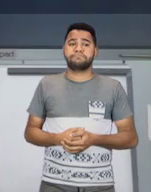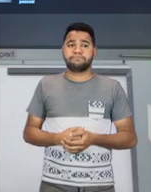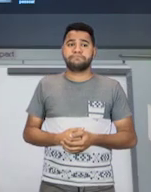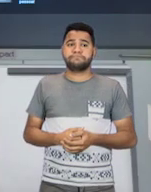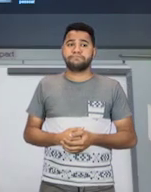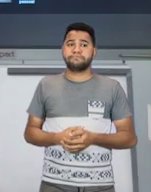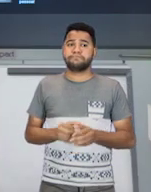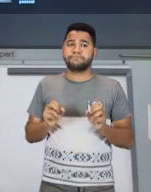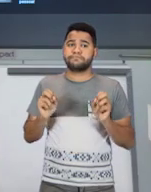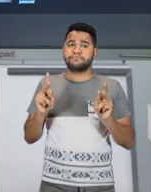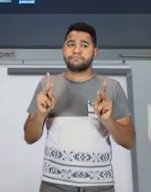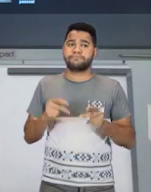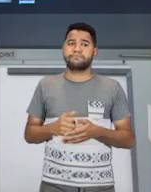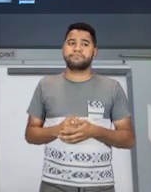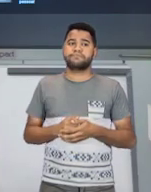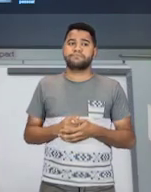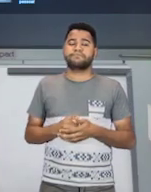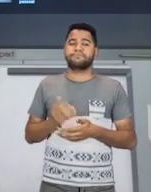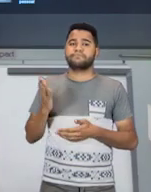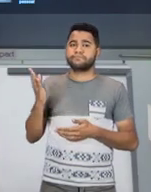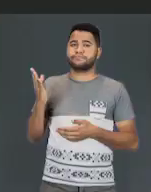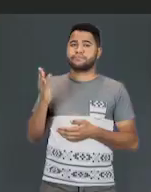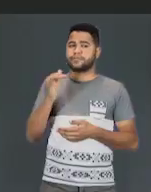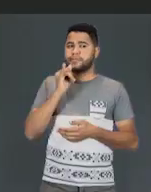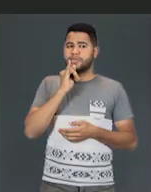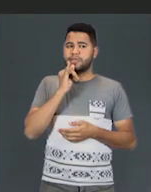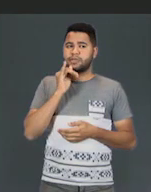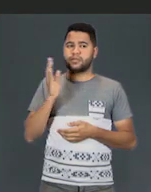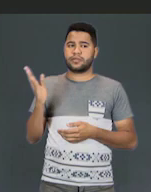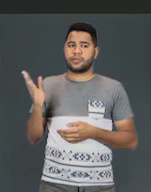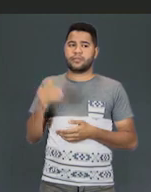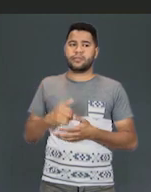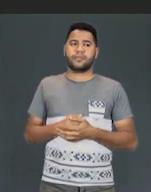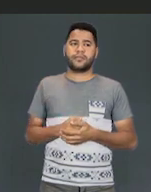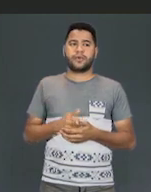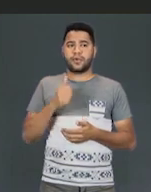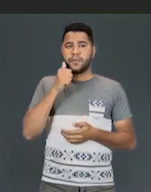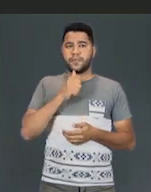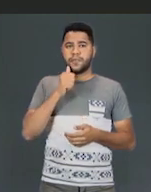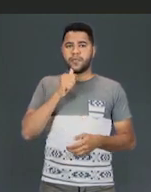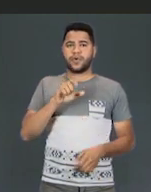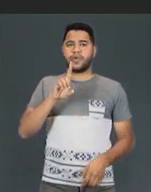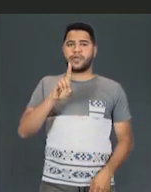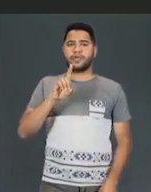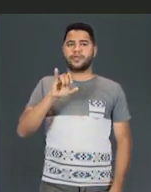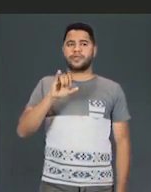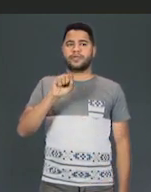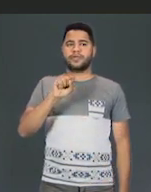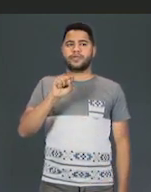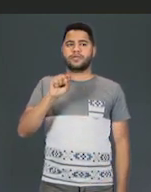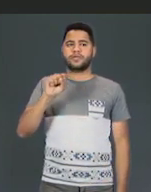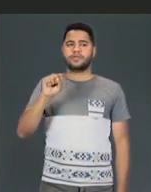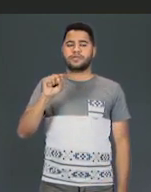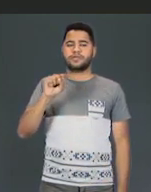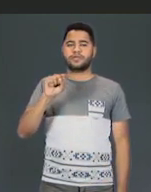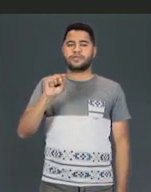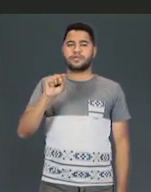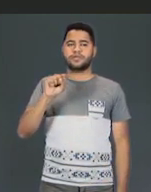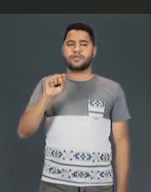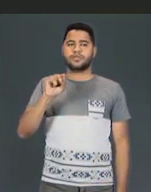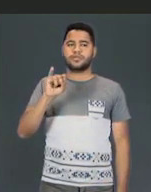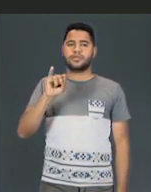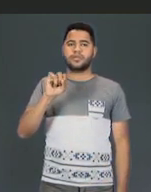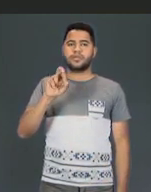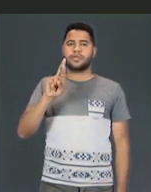Ok, pessoal? Temos aí um exemplo da artista Desirê dos Santos, que participou da Bienal Black